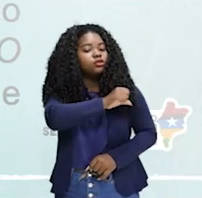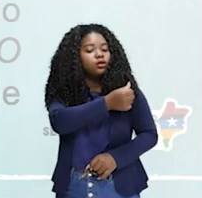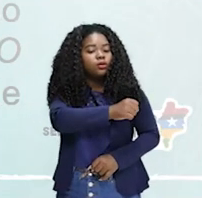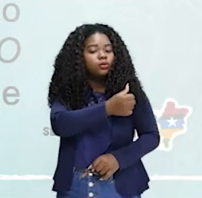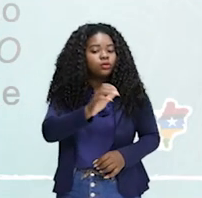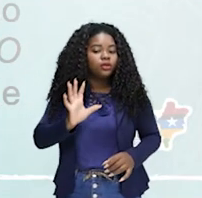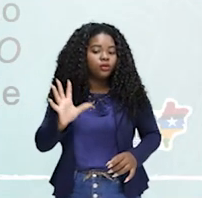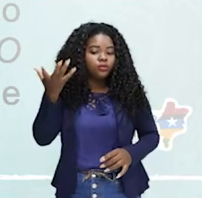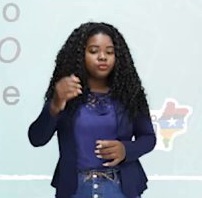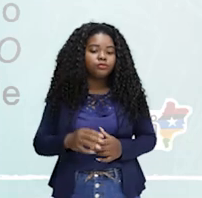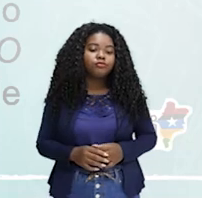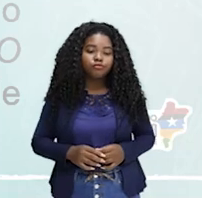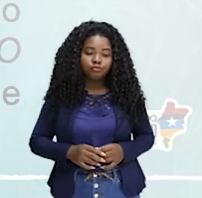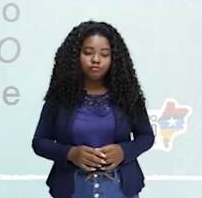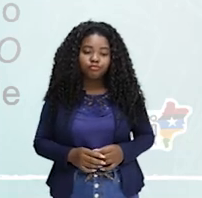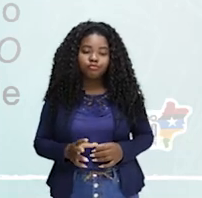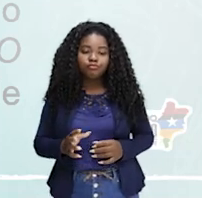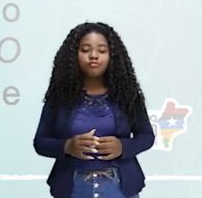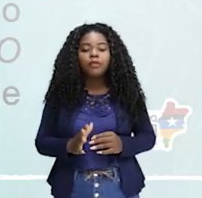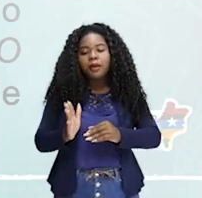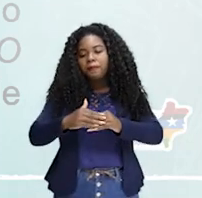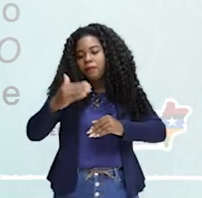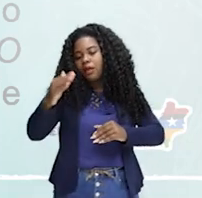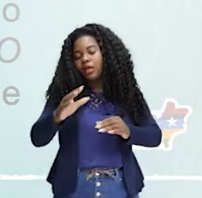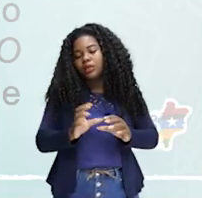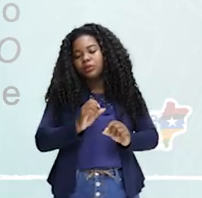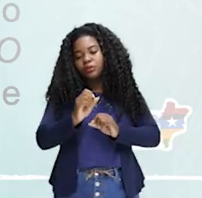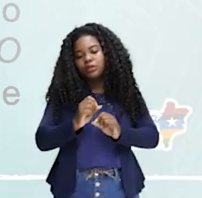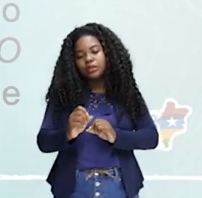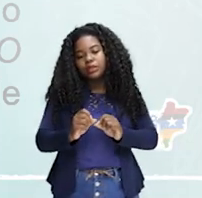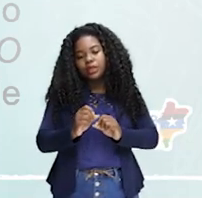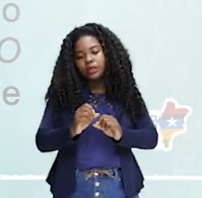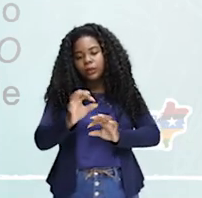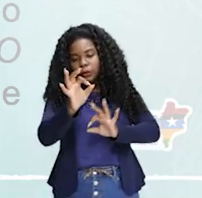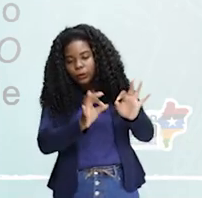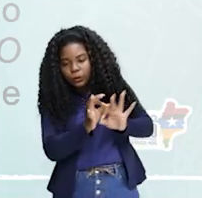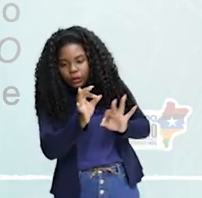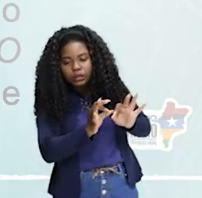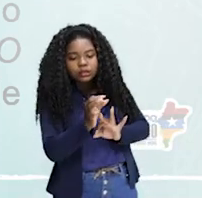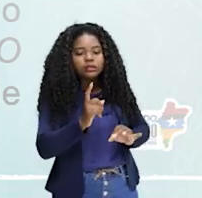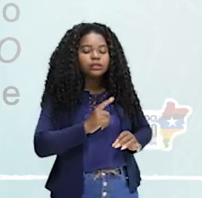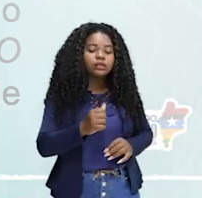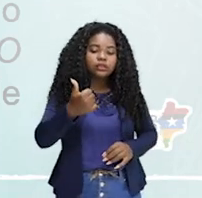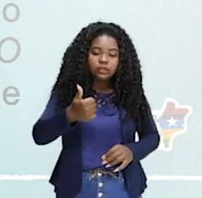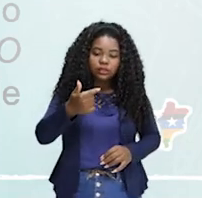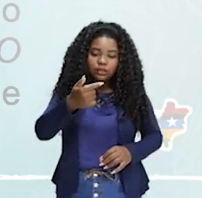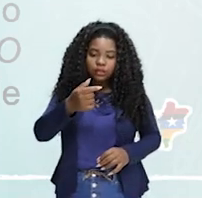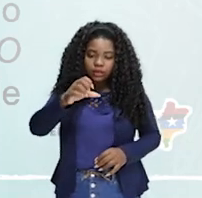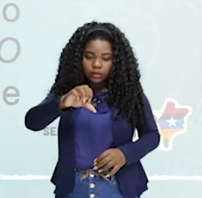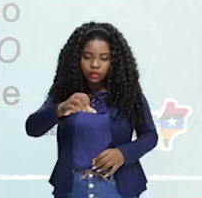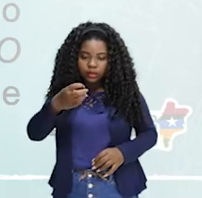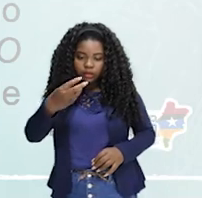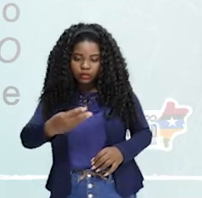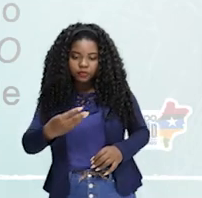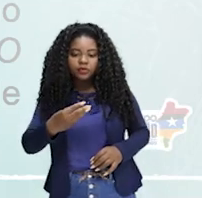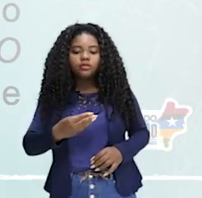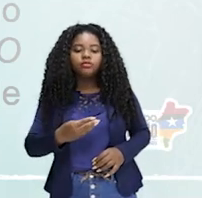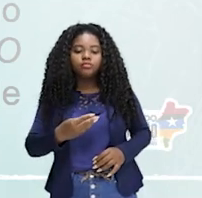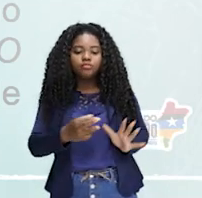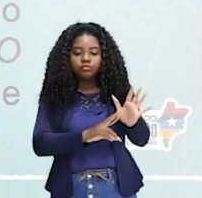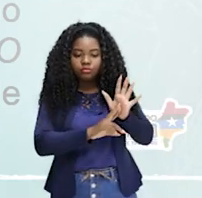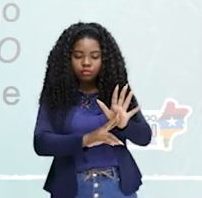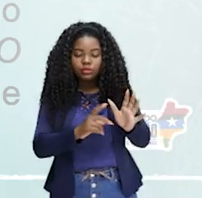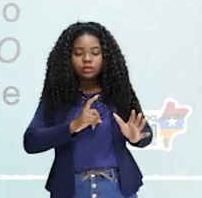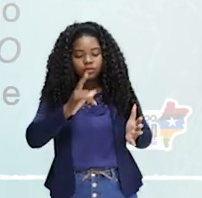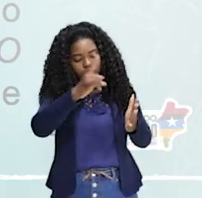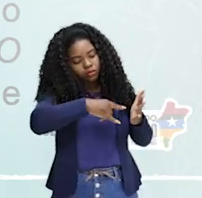Essa daí é considerada a maior conferência em participação, porque vai envolver 193 representantes, está certo? E eles produziram um